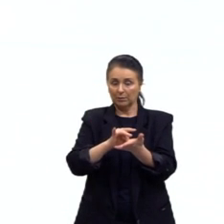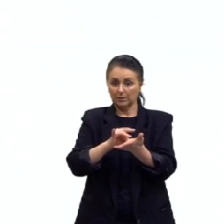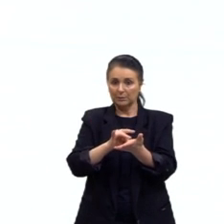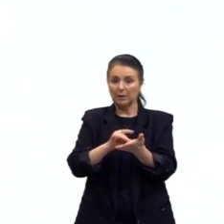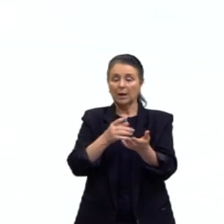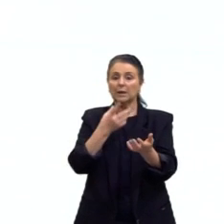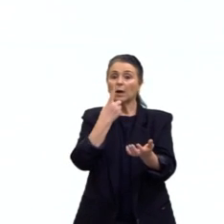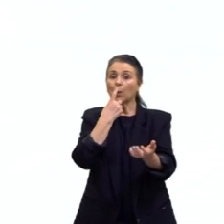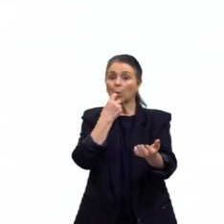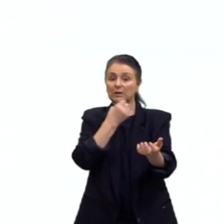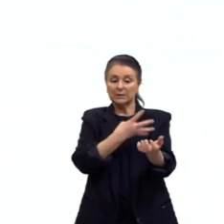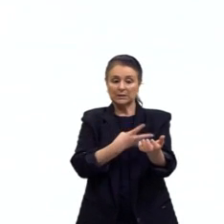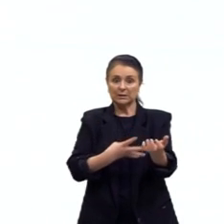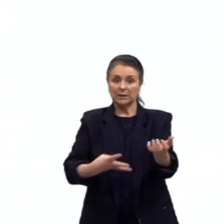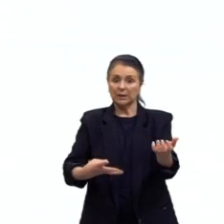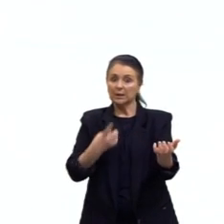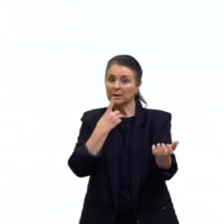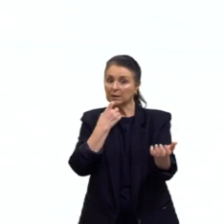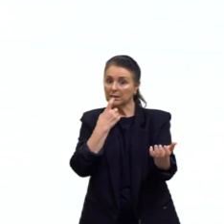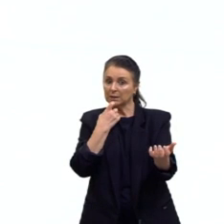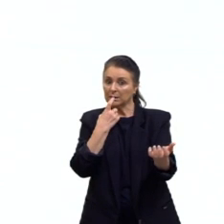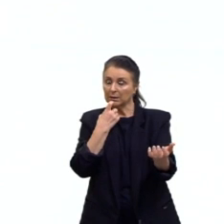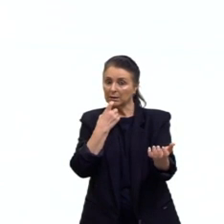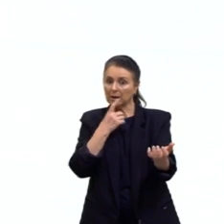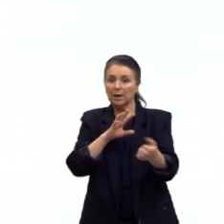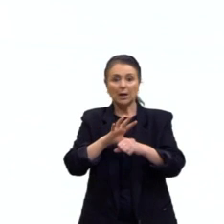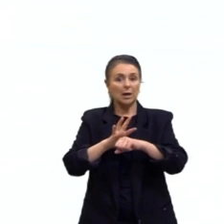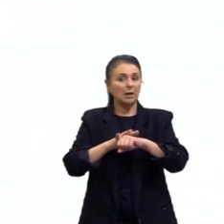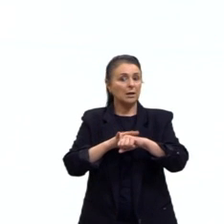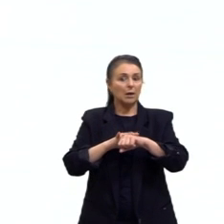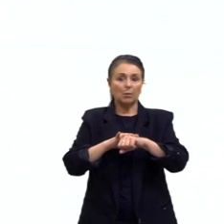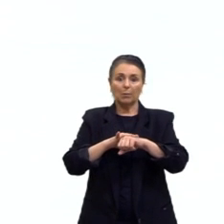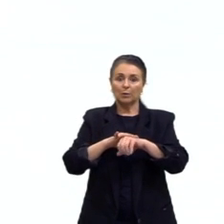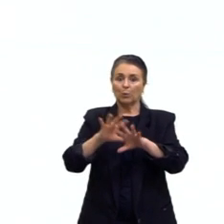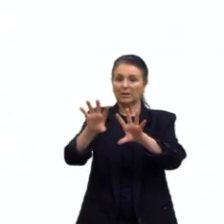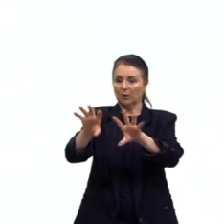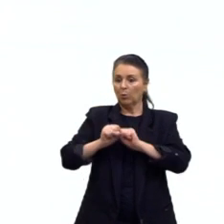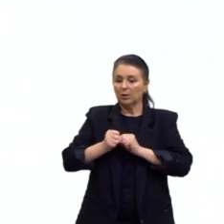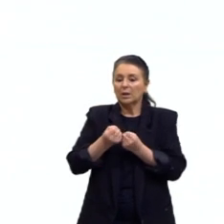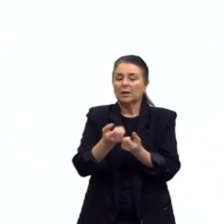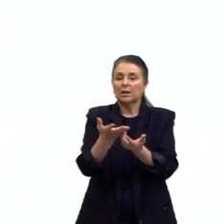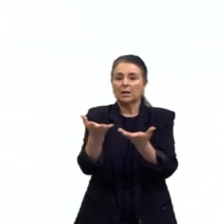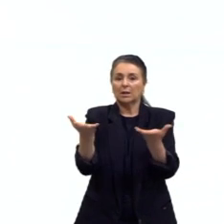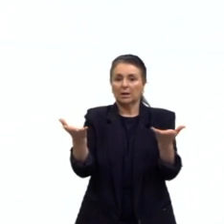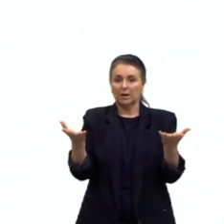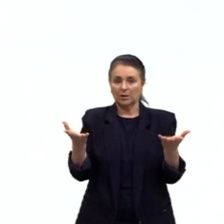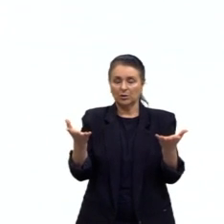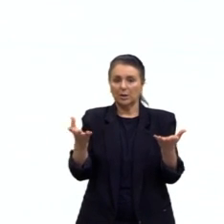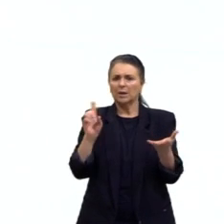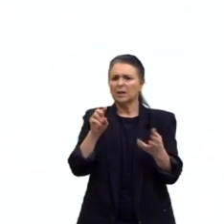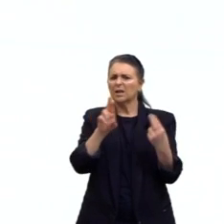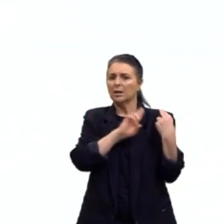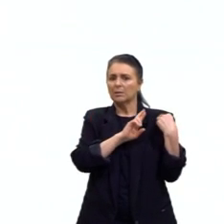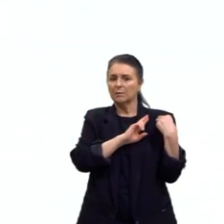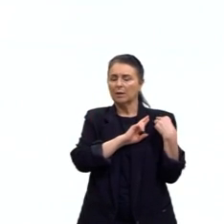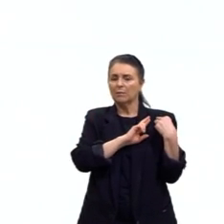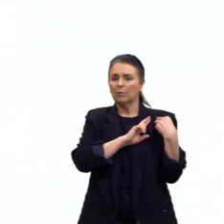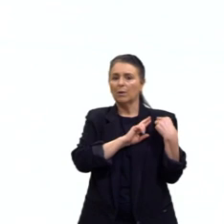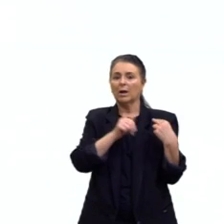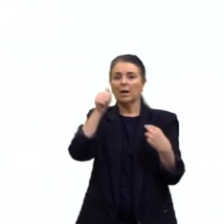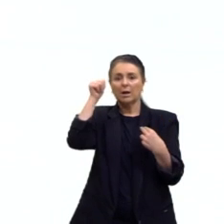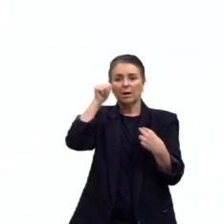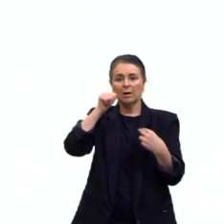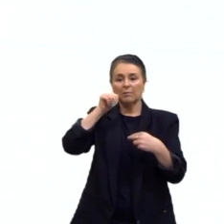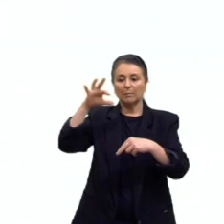vermelhos do sangue. Não é uma doença contagiosa. E o vetor é a fêmea do mosquito anófeles.